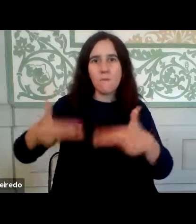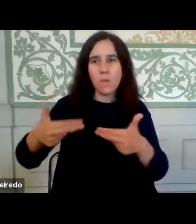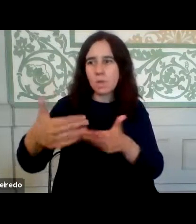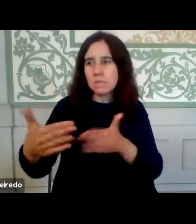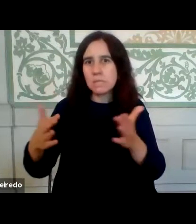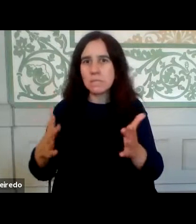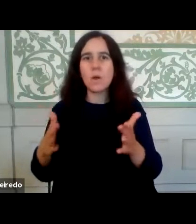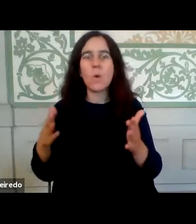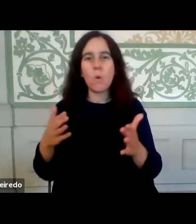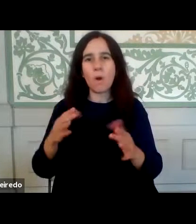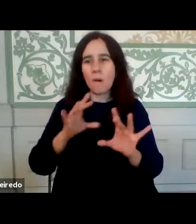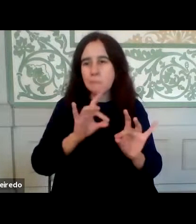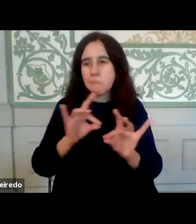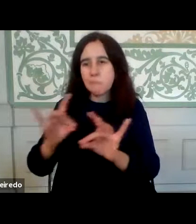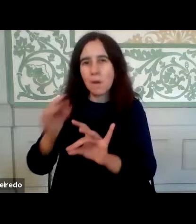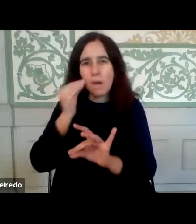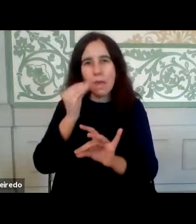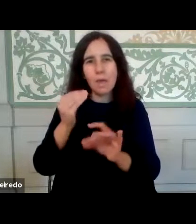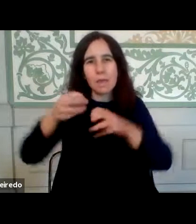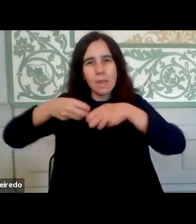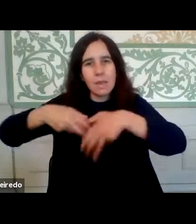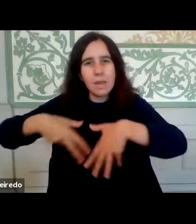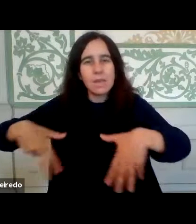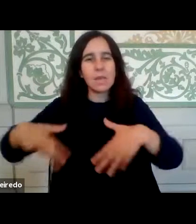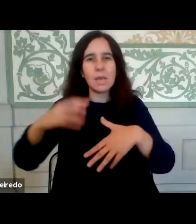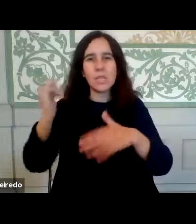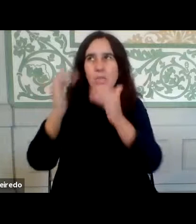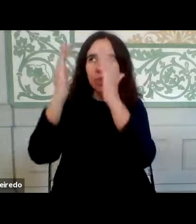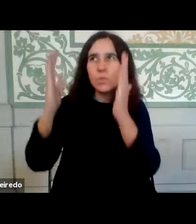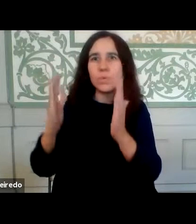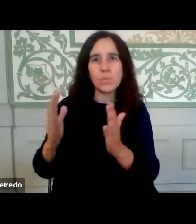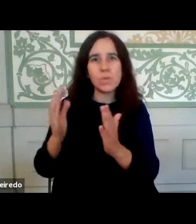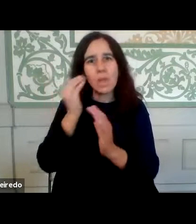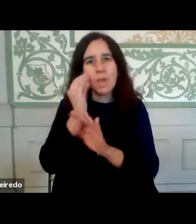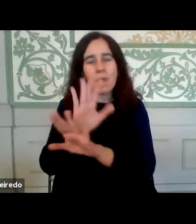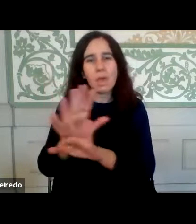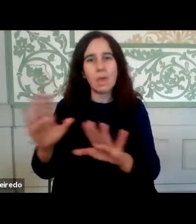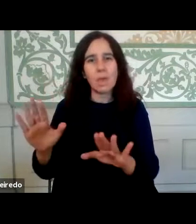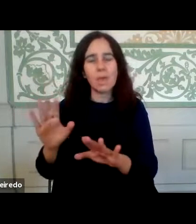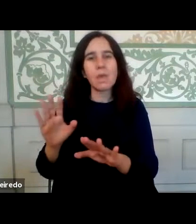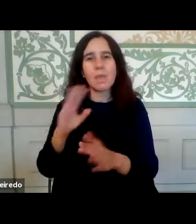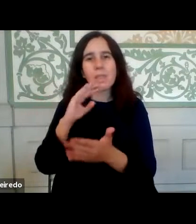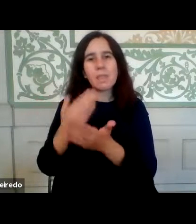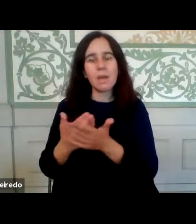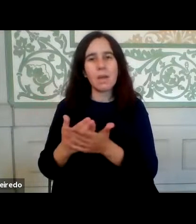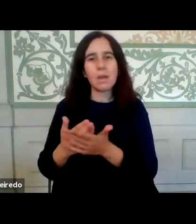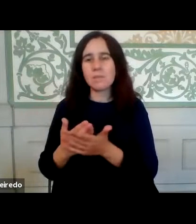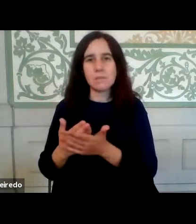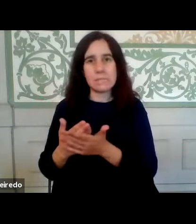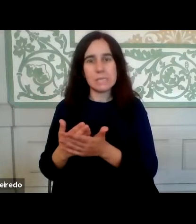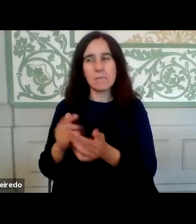concepções estanques das hierarquias e das instituições que se tornam cada vez mais